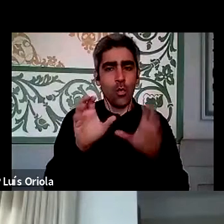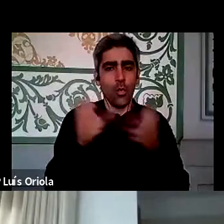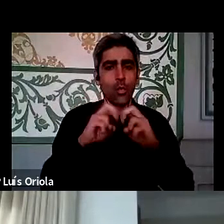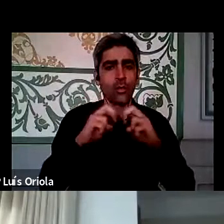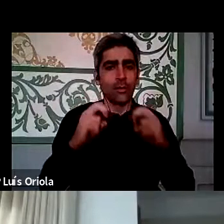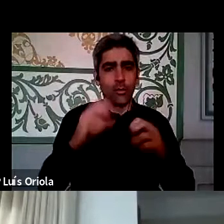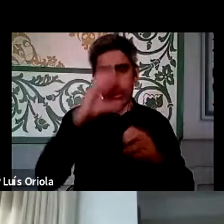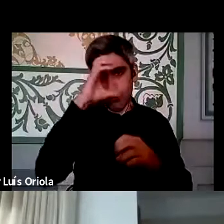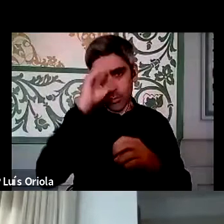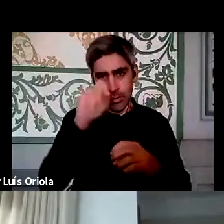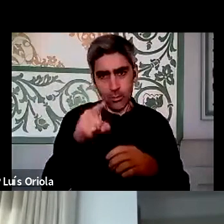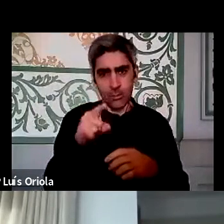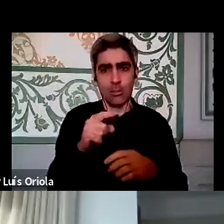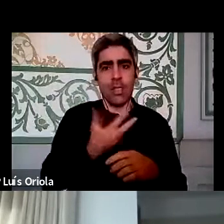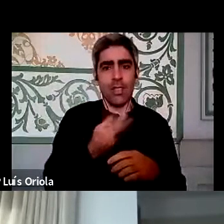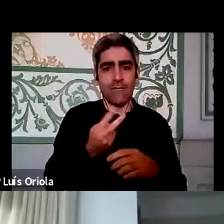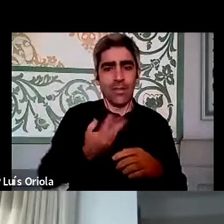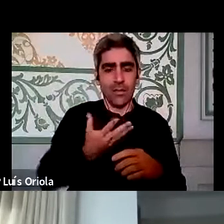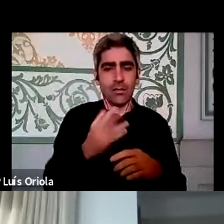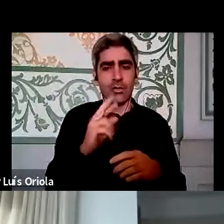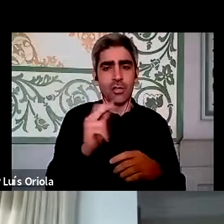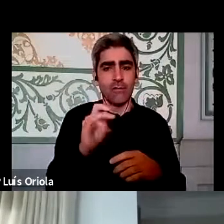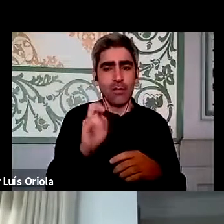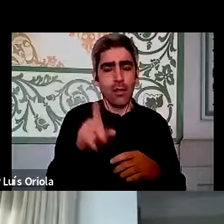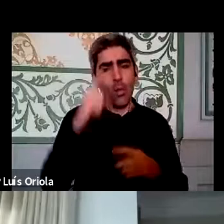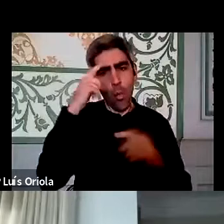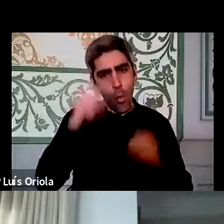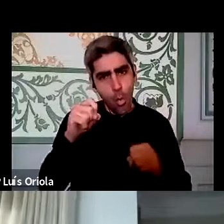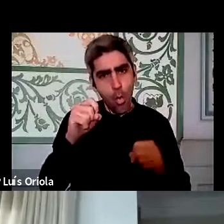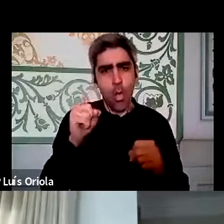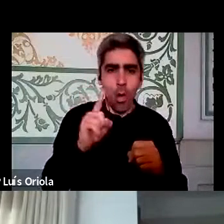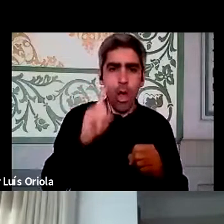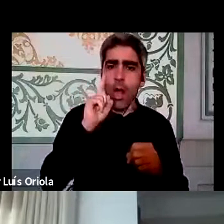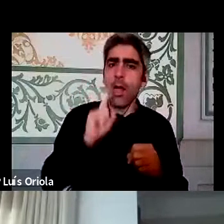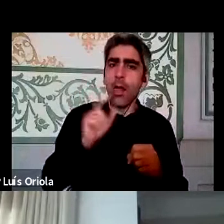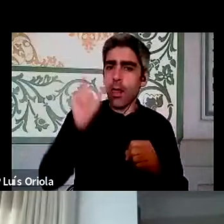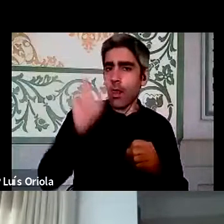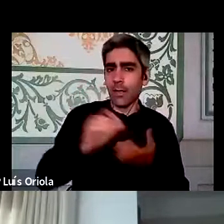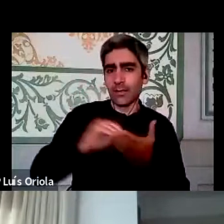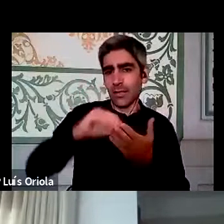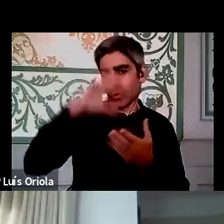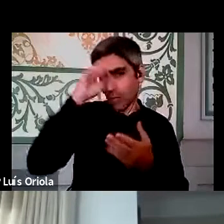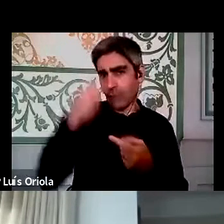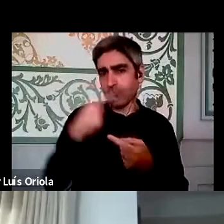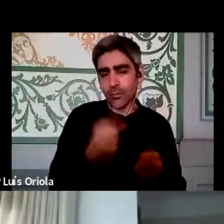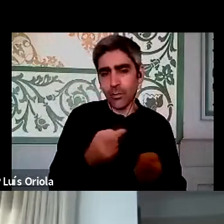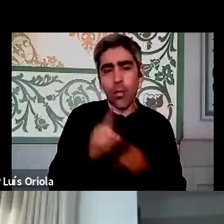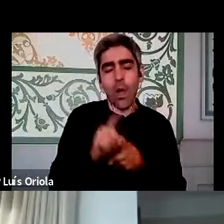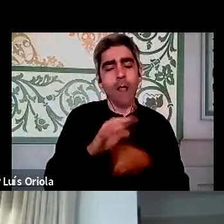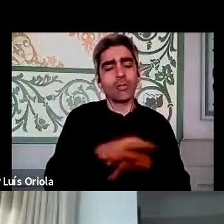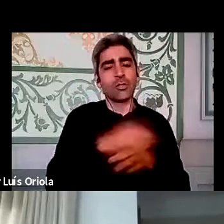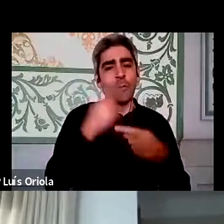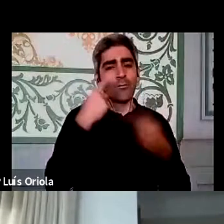lhe perguntar se está de acordo com o que disse a Sra. Secretária de Estado, de que se tratou de uma reinvenção da administração pública,